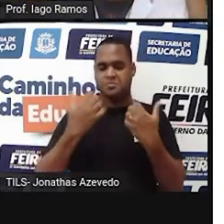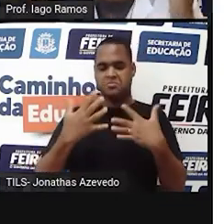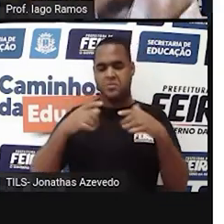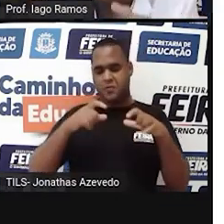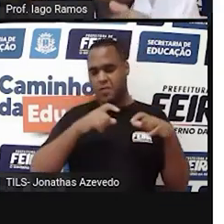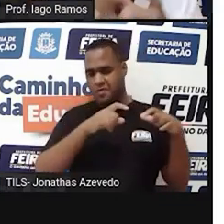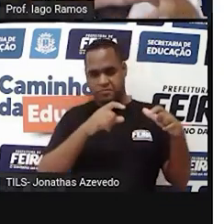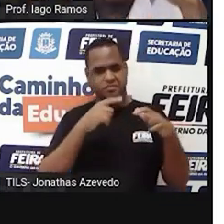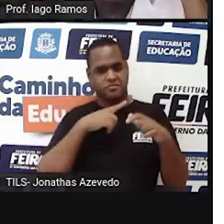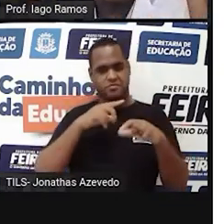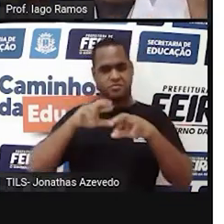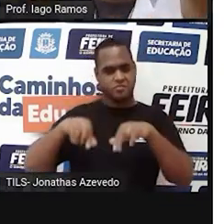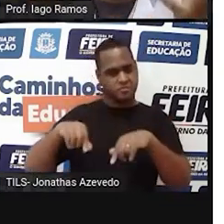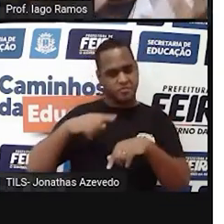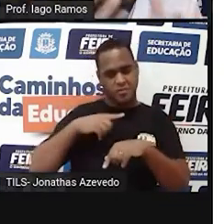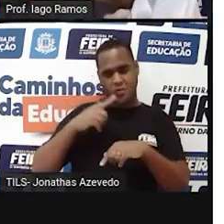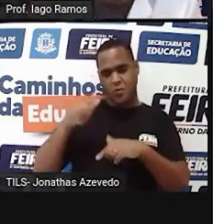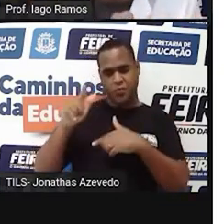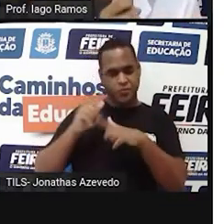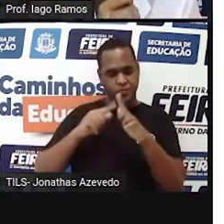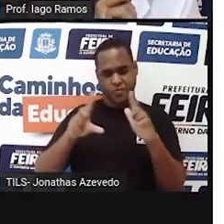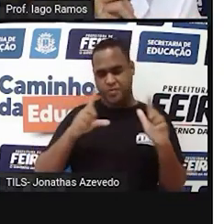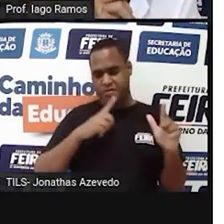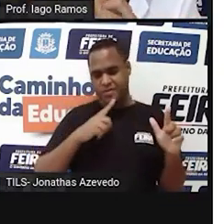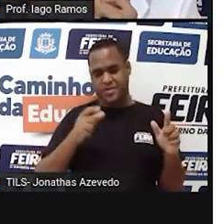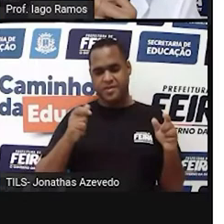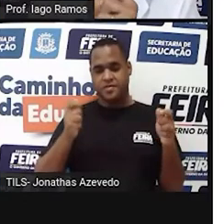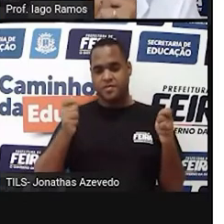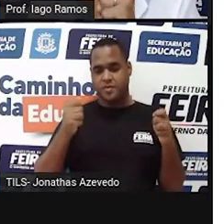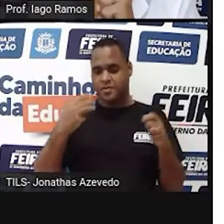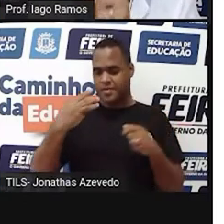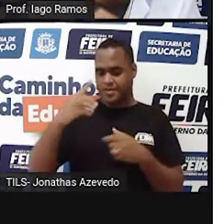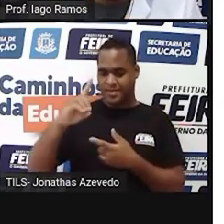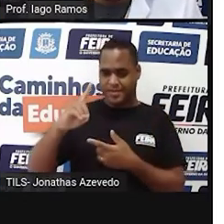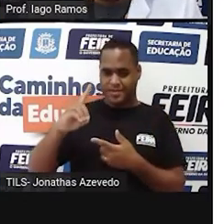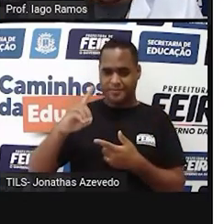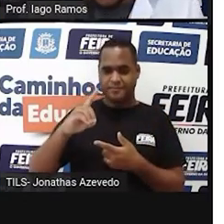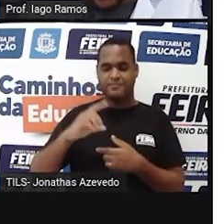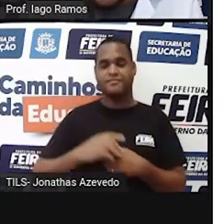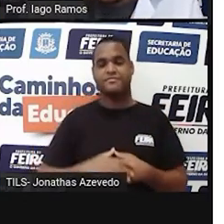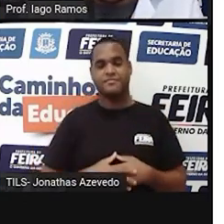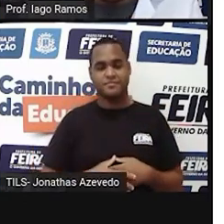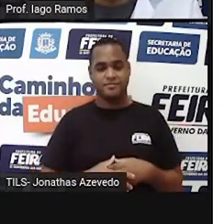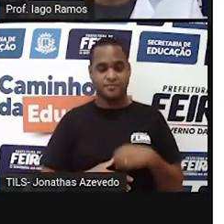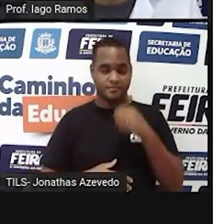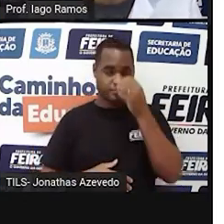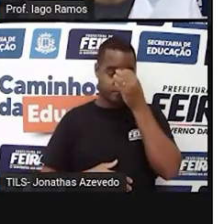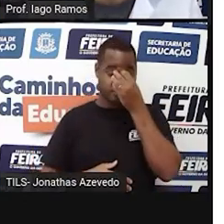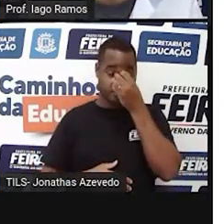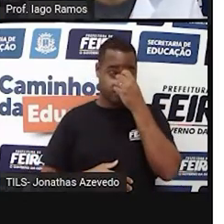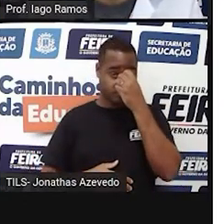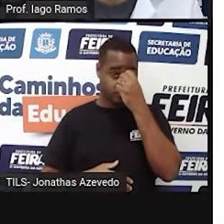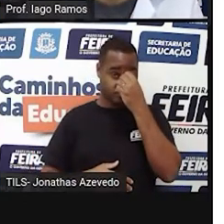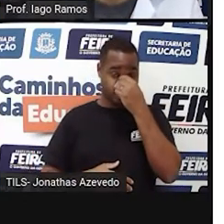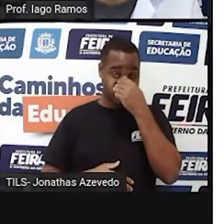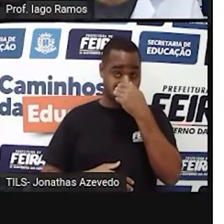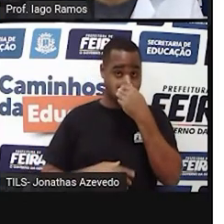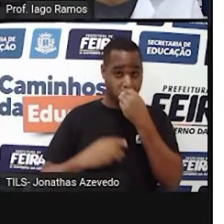algum objeto, de alguma coisa que é tridimensional, tá? A